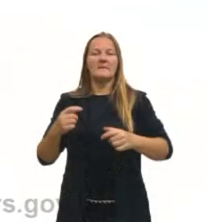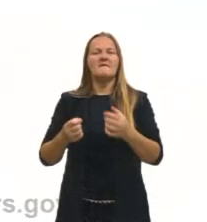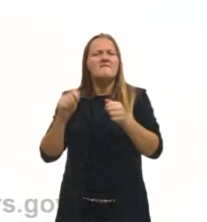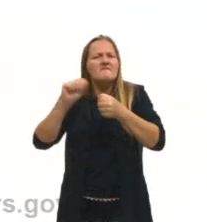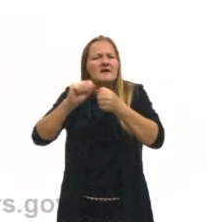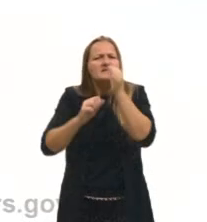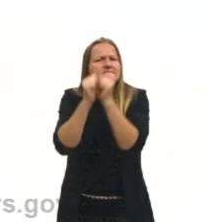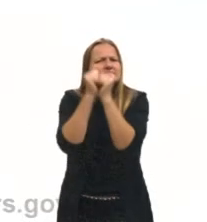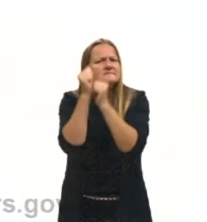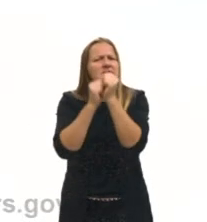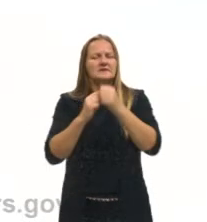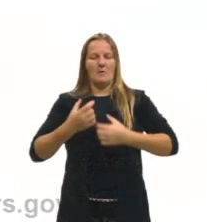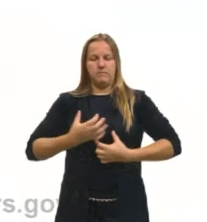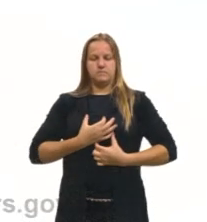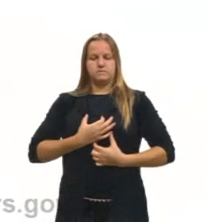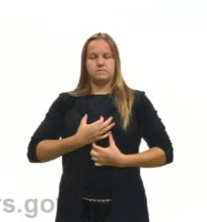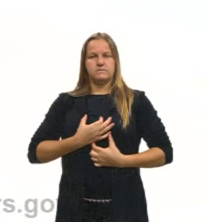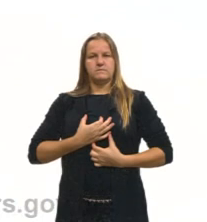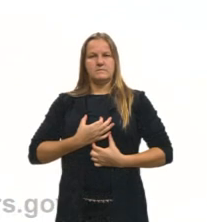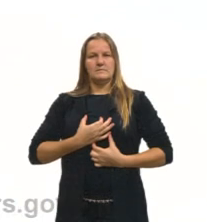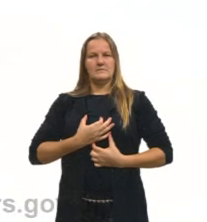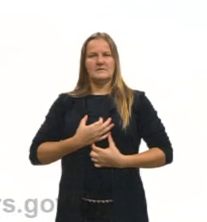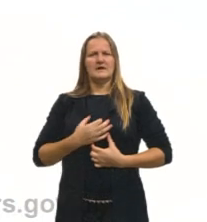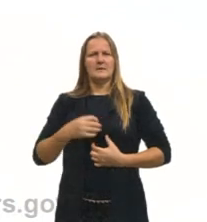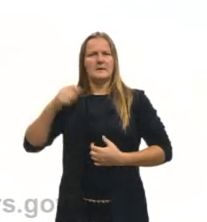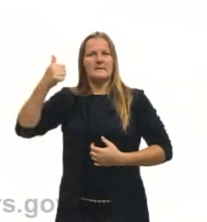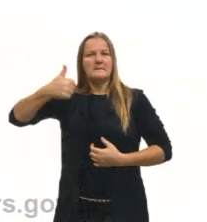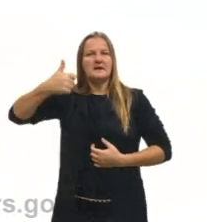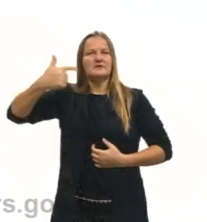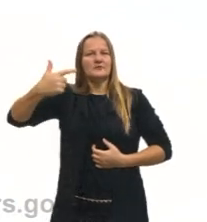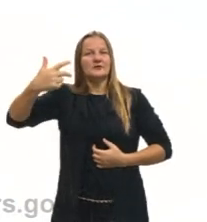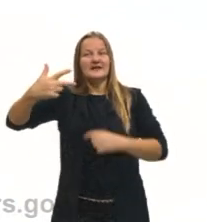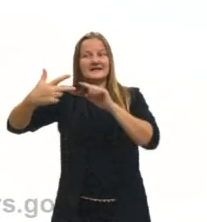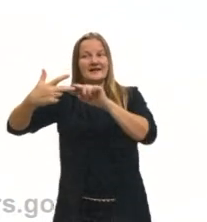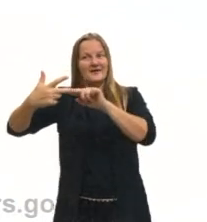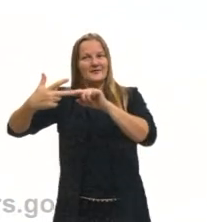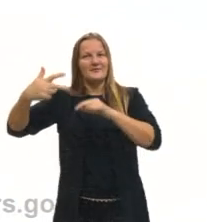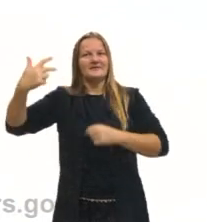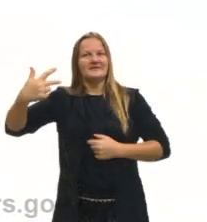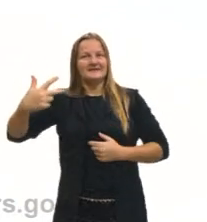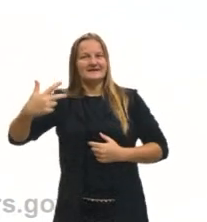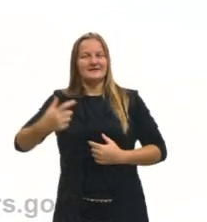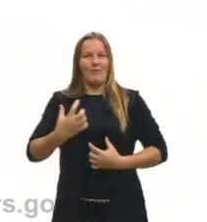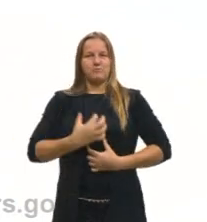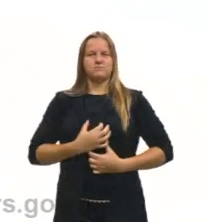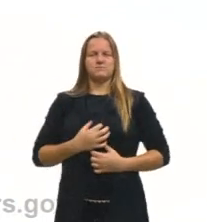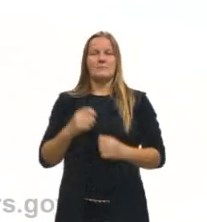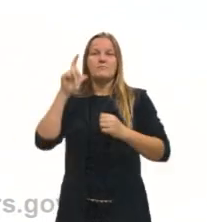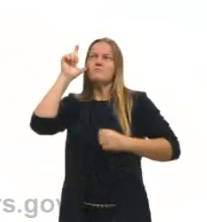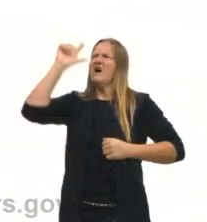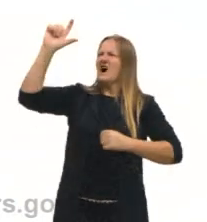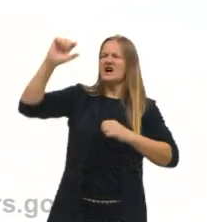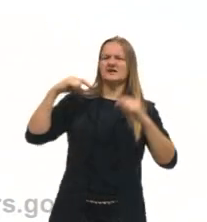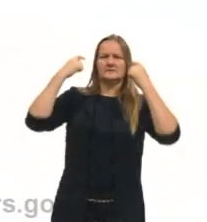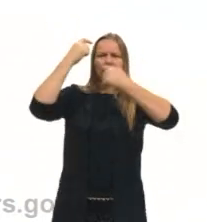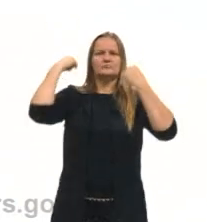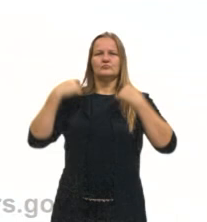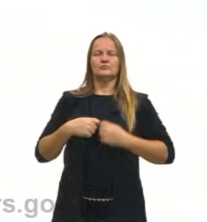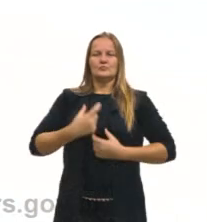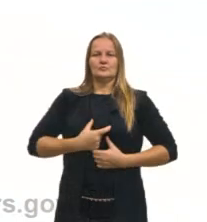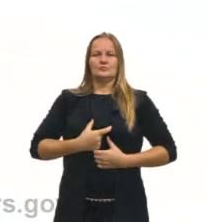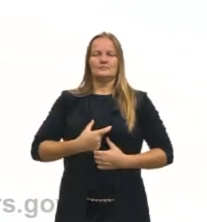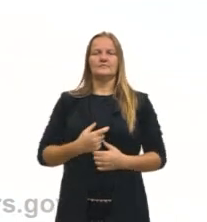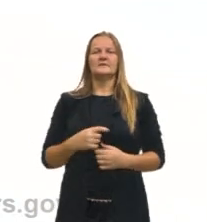das medalhas olímpicas, dadas aos terceiros lugares colocados de cada competição, o gelo